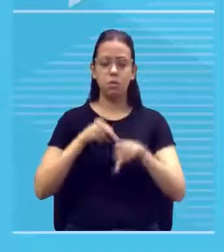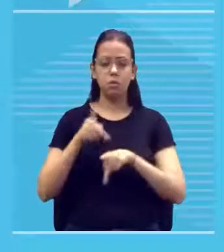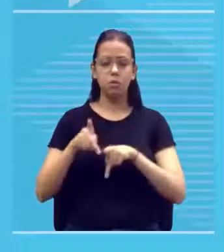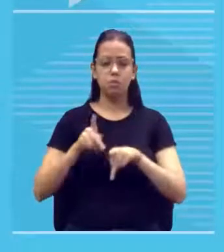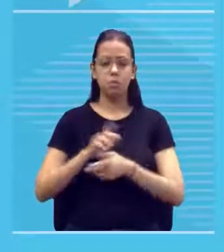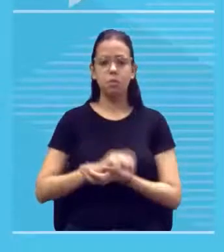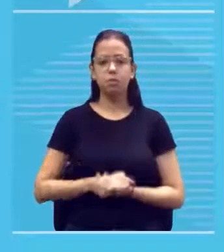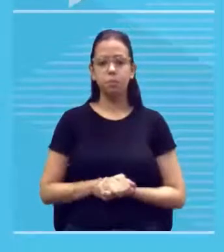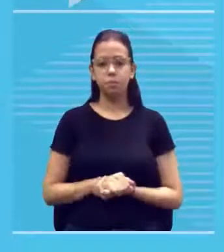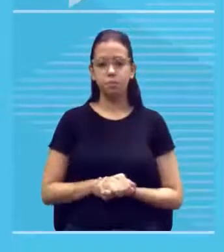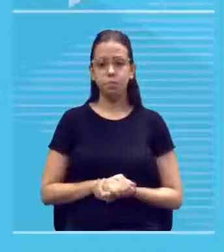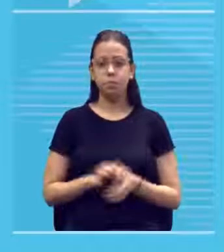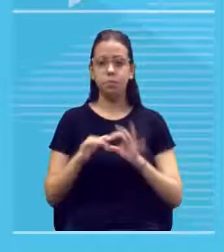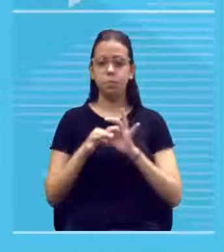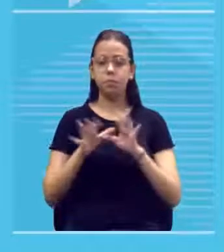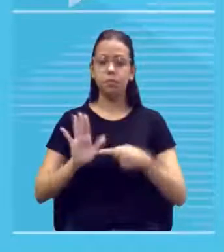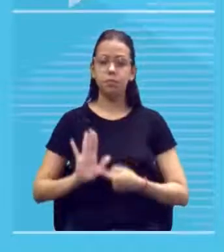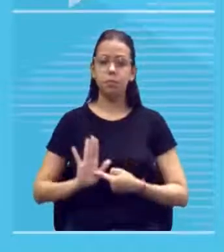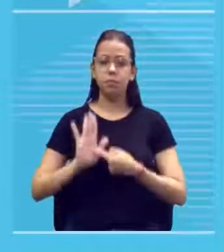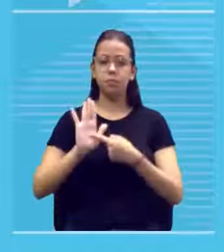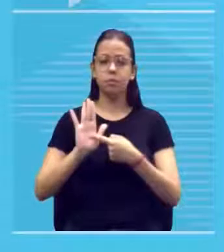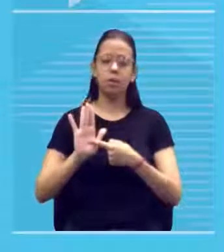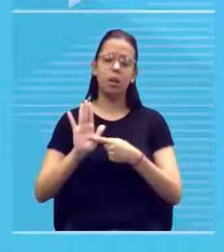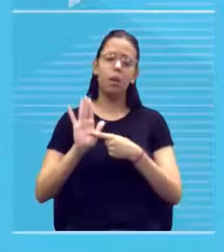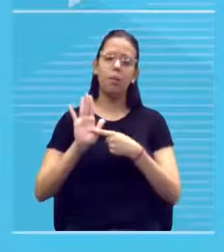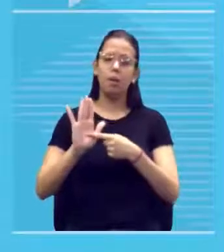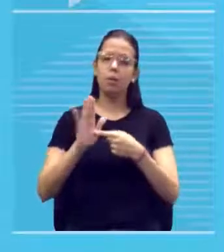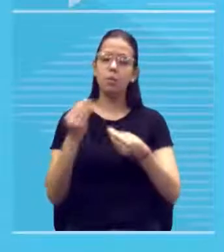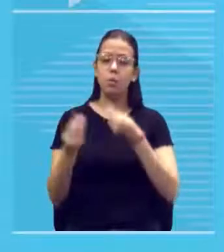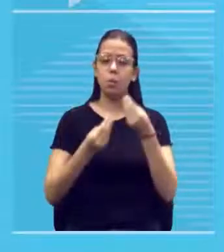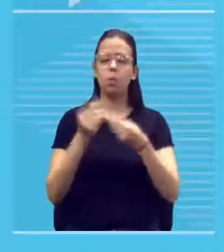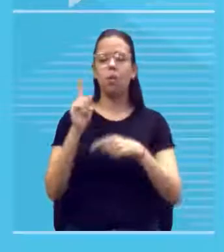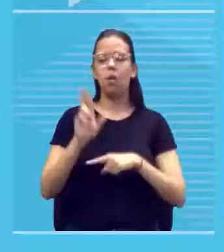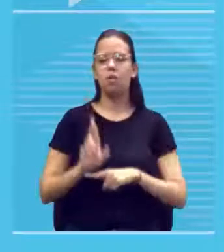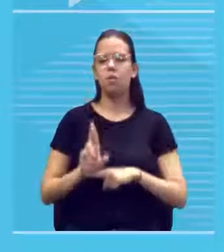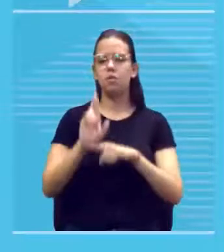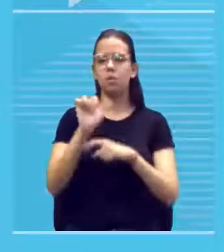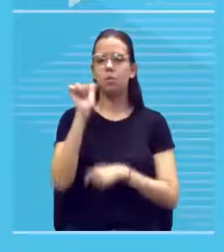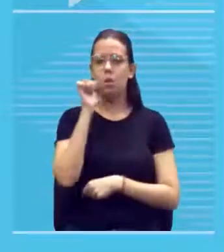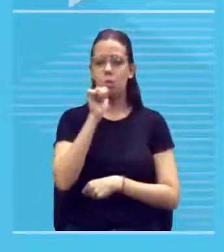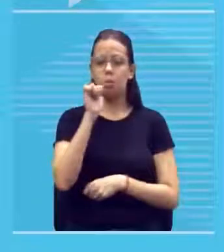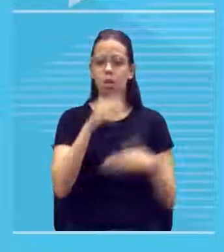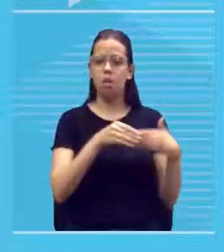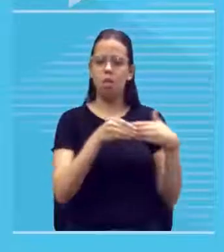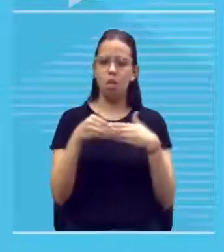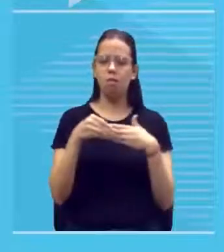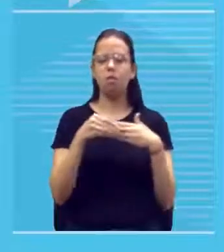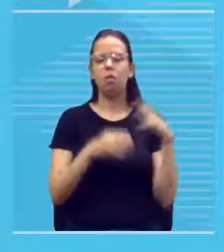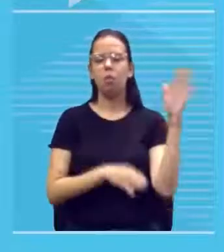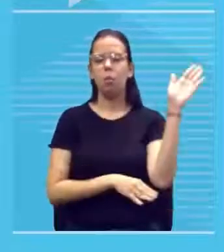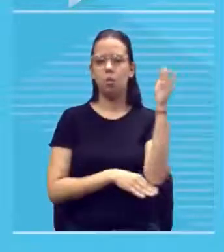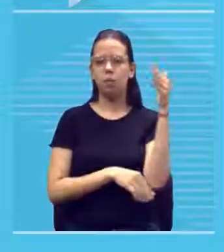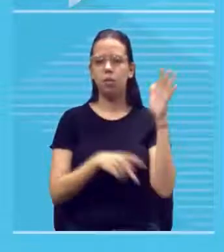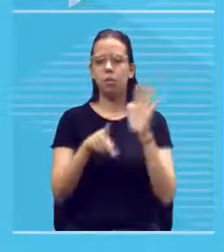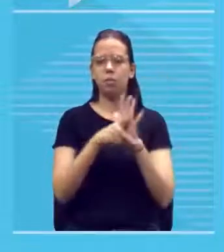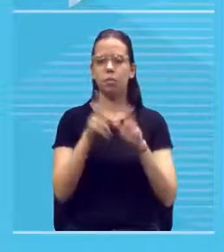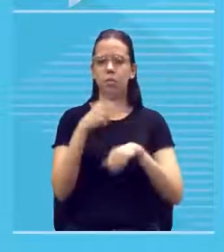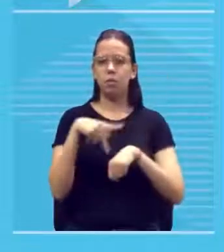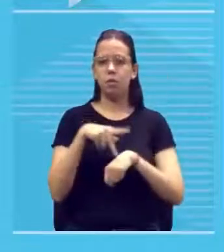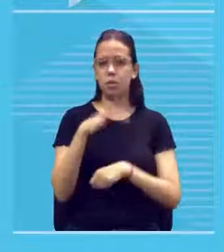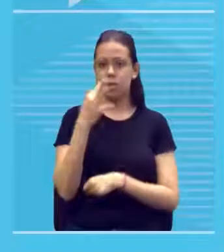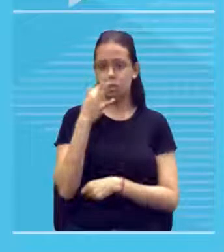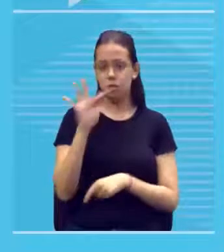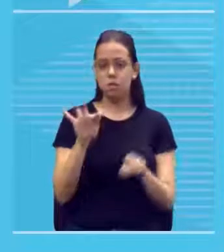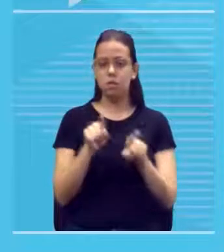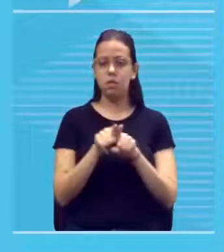a liberdade aparece no quadro como uma mulher levando numa mão a bandeira francesa na outra mão uma